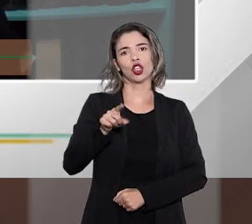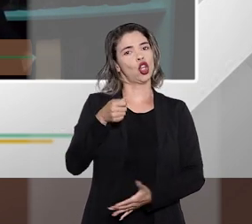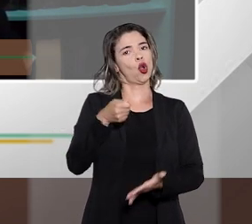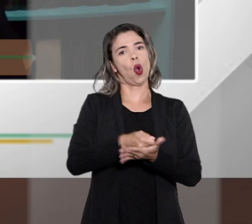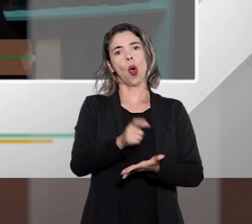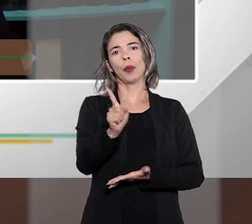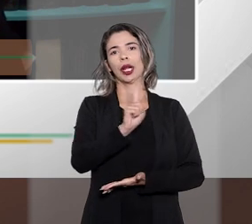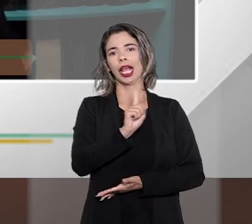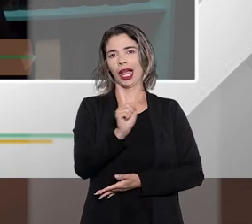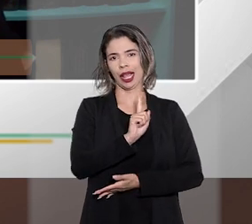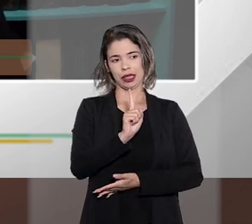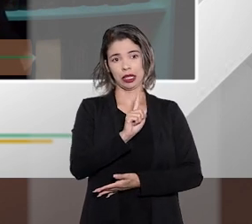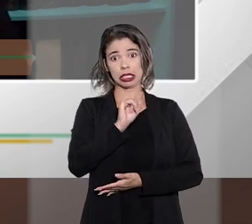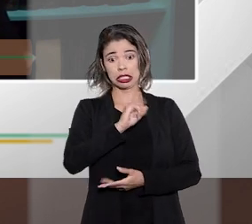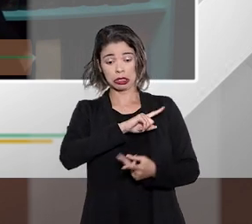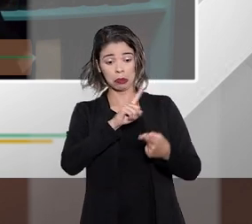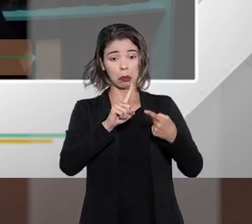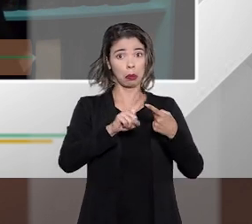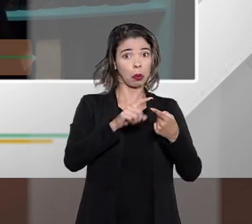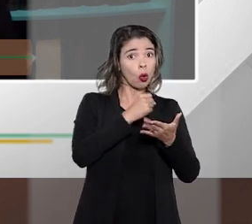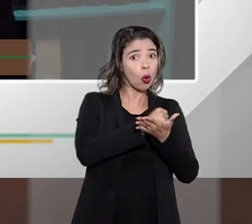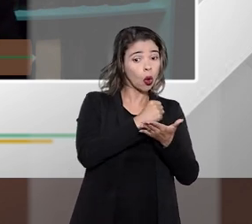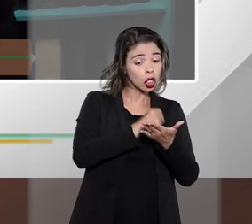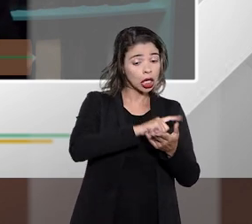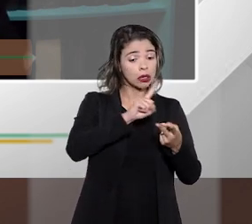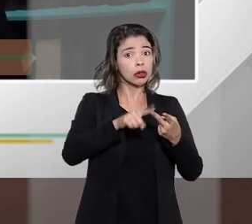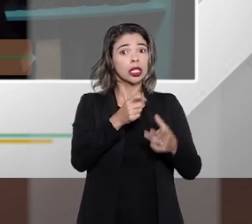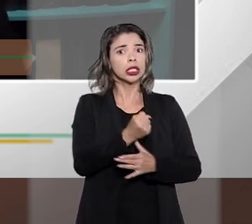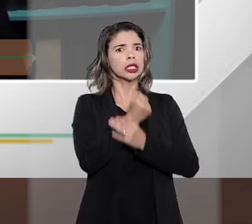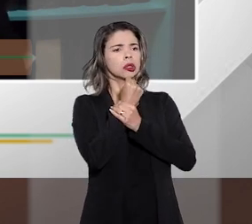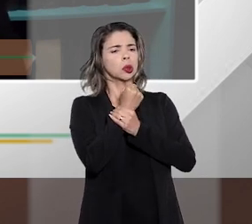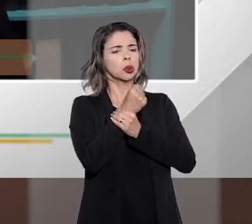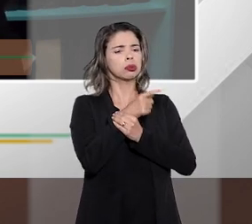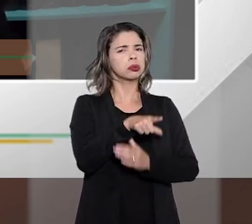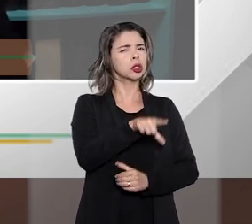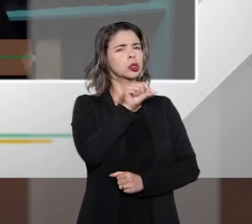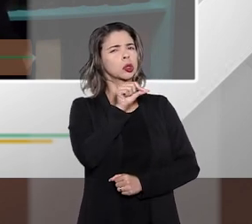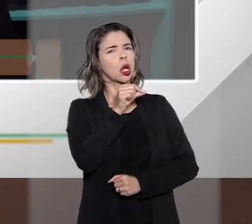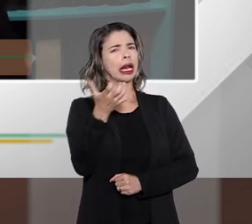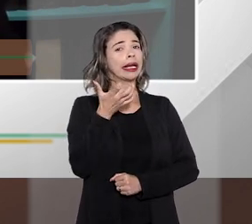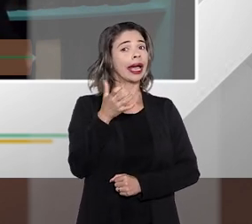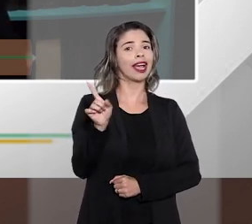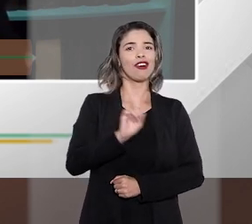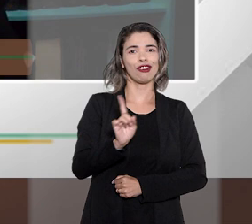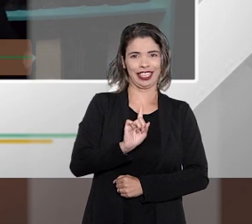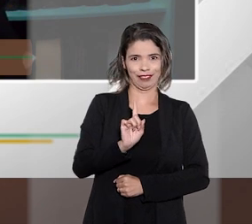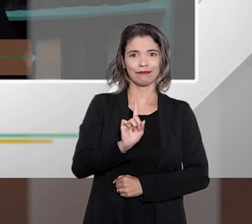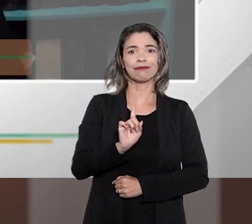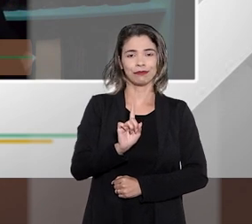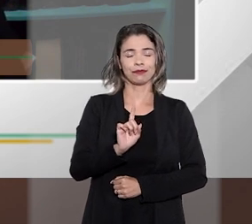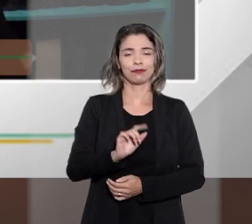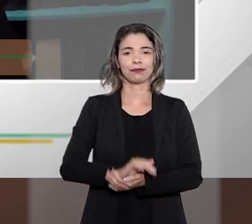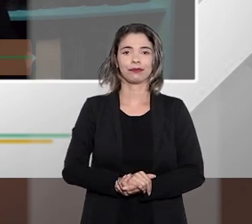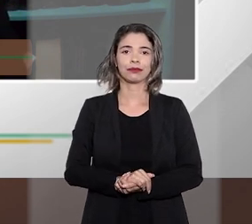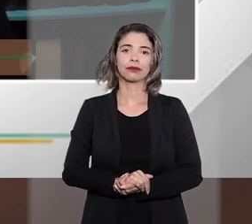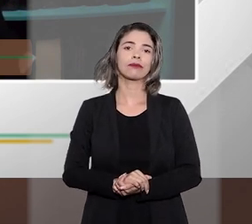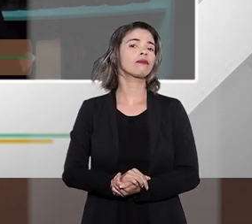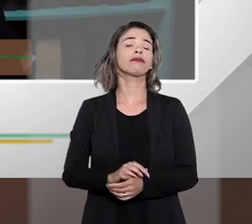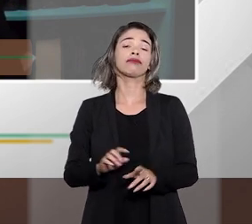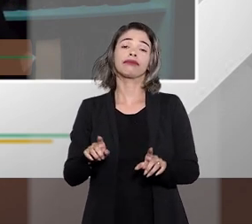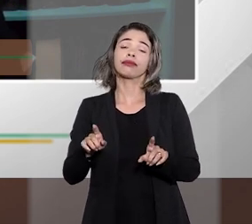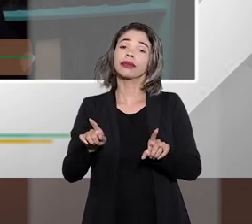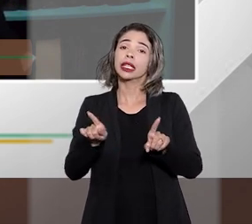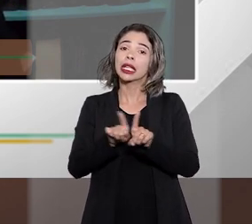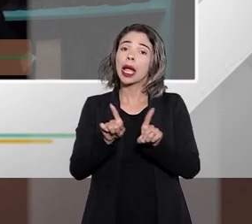se aquilo inclui ou não e até a opção do consumidor fazer ou não aquele seguro. mas fora essa